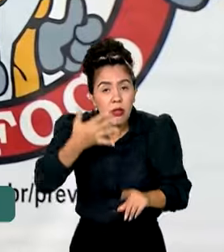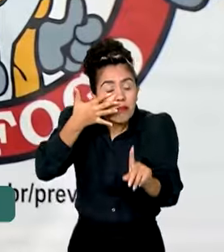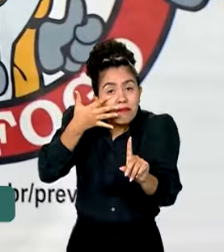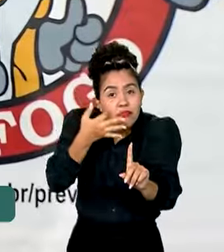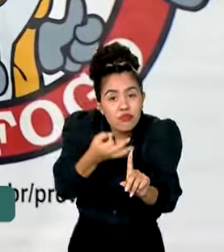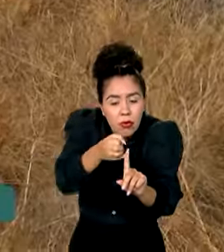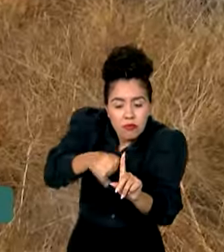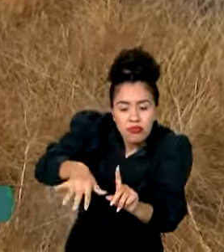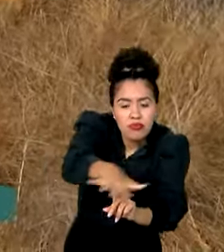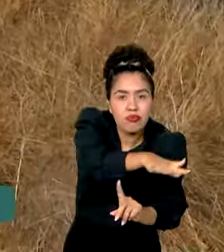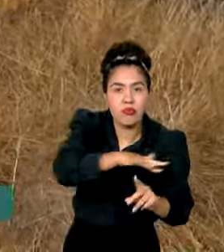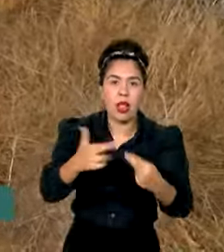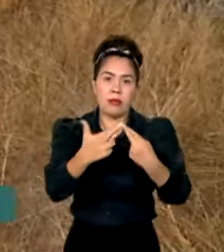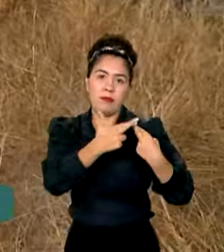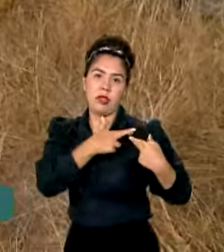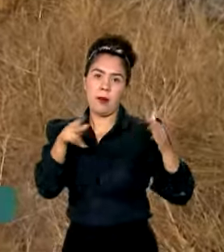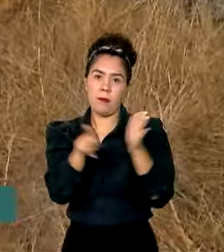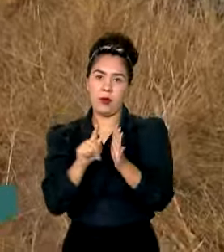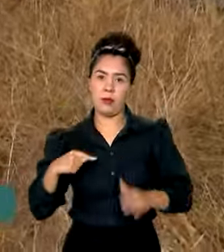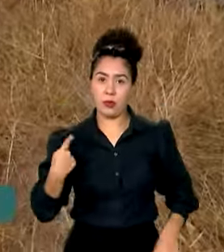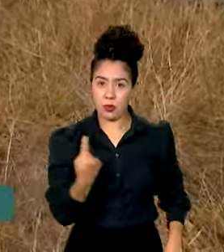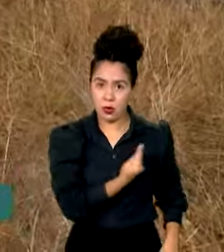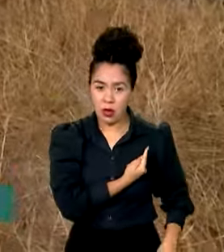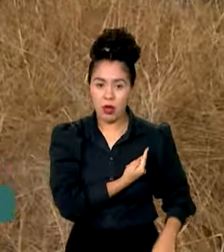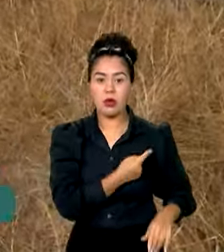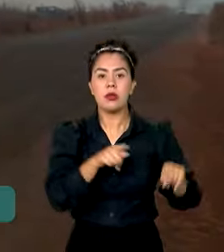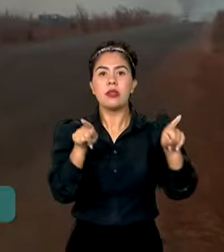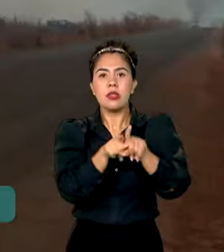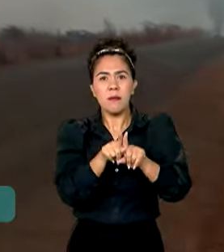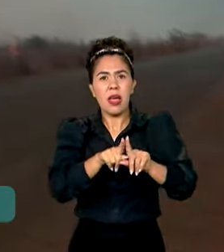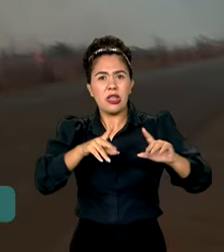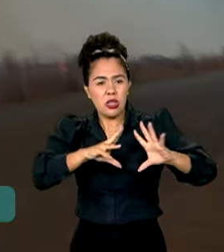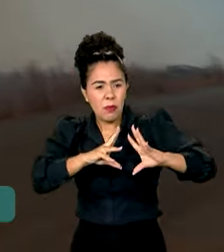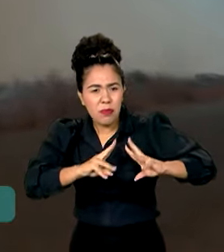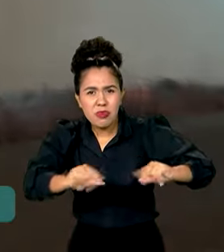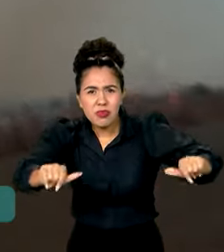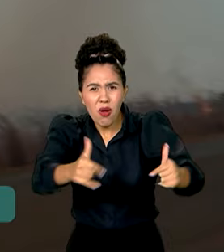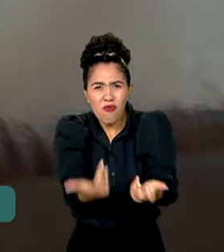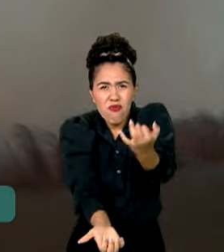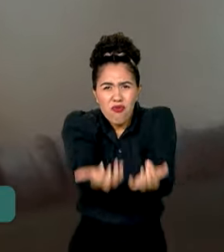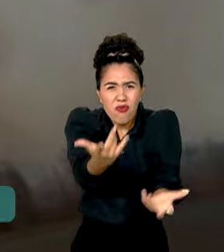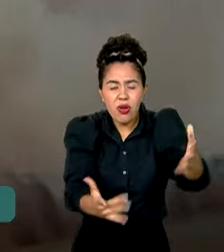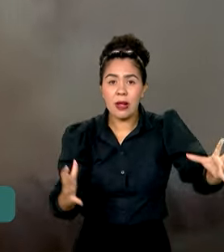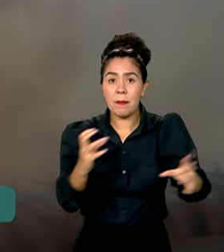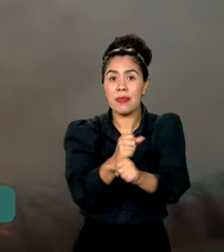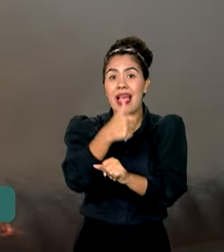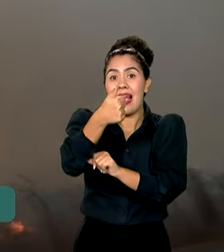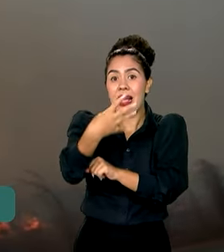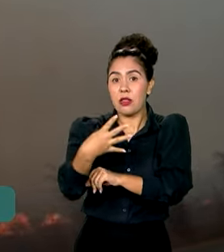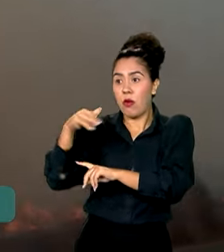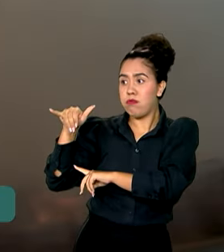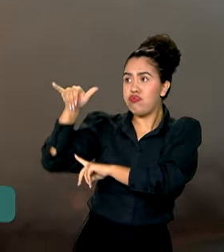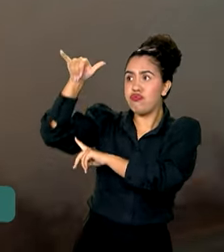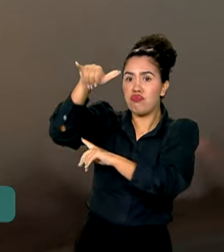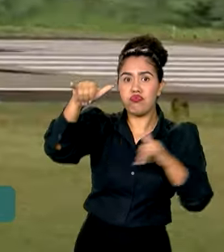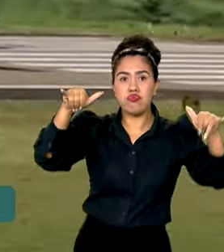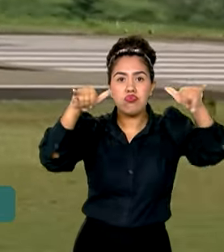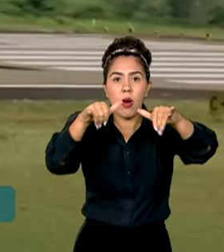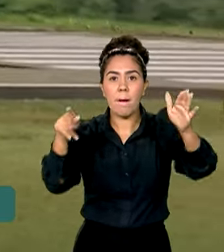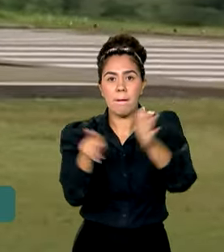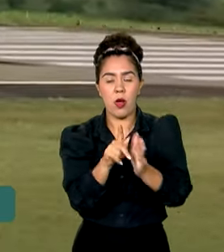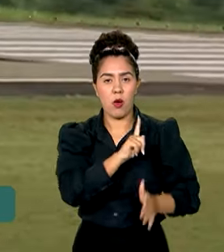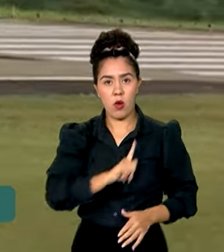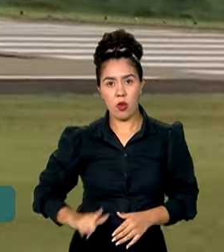é a responsabilidade de todos nós. A estrutura de combate aos incêndios conta com 14 aeronaves do governo federal,